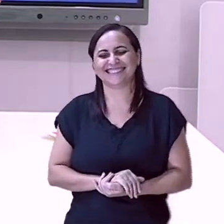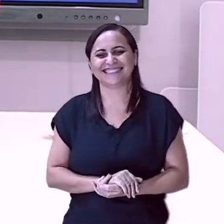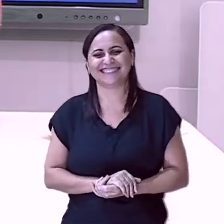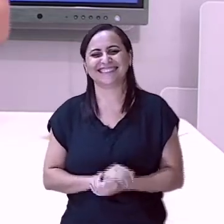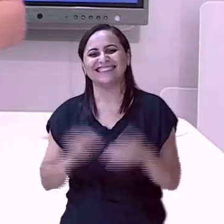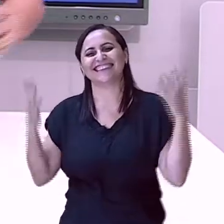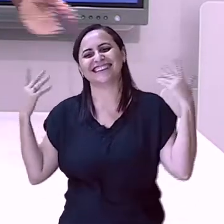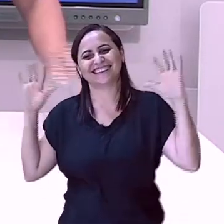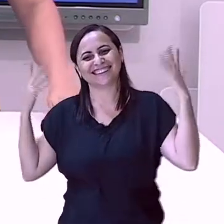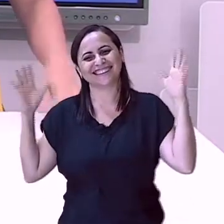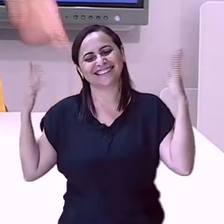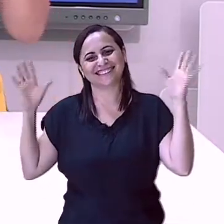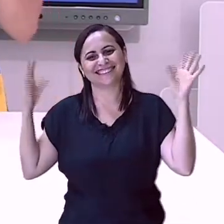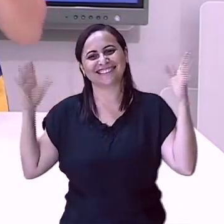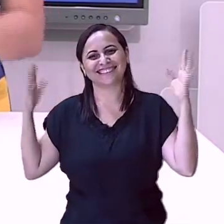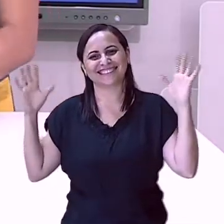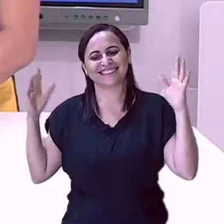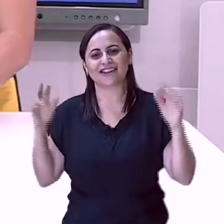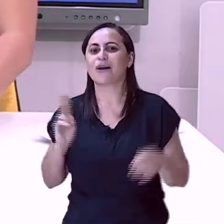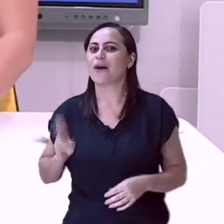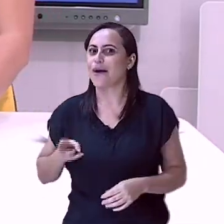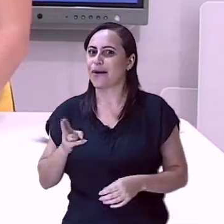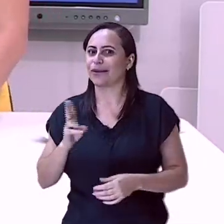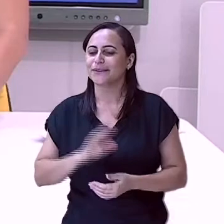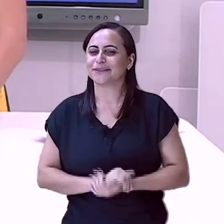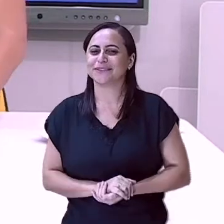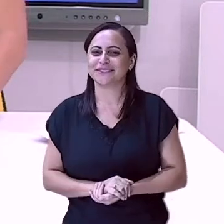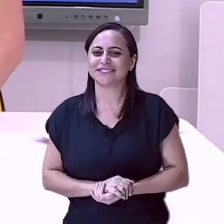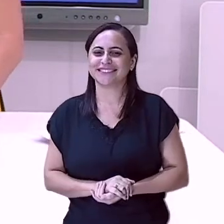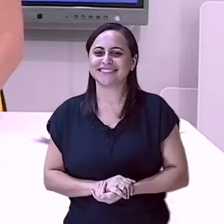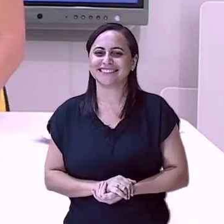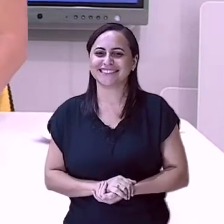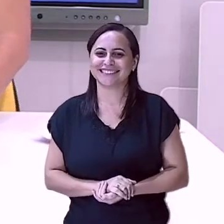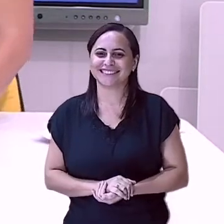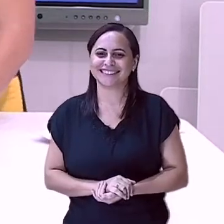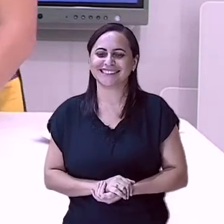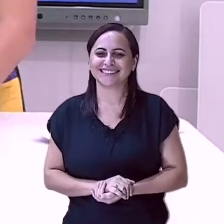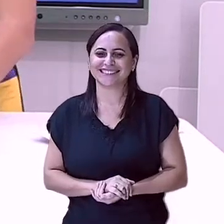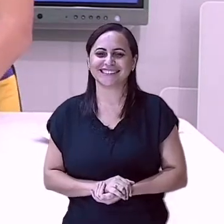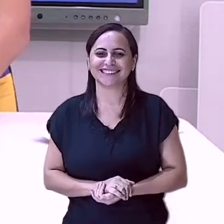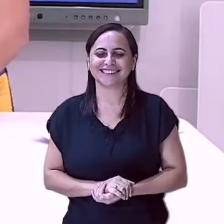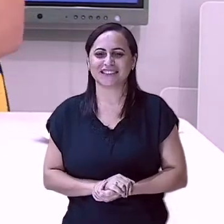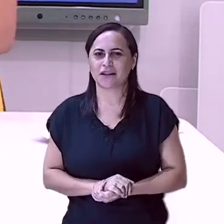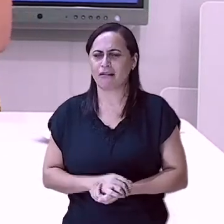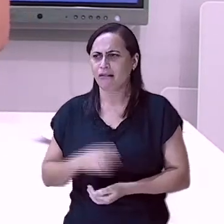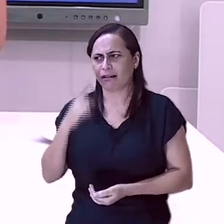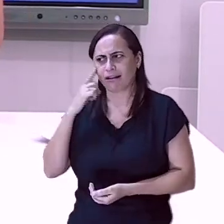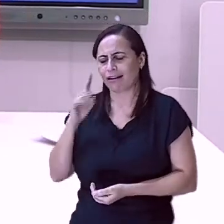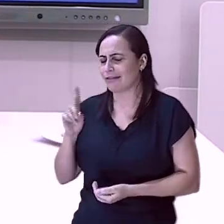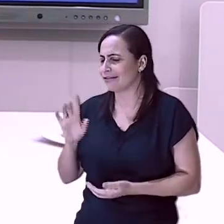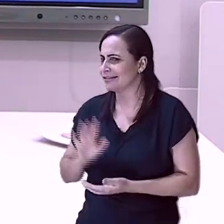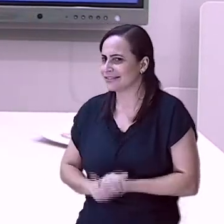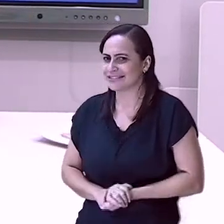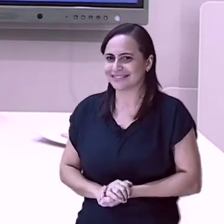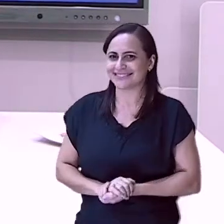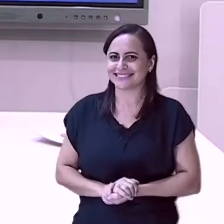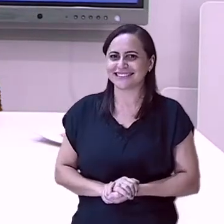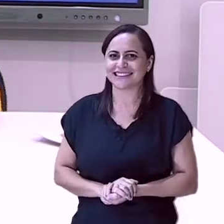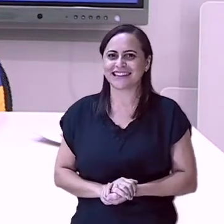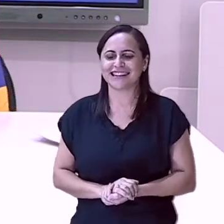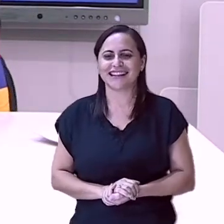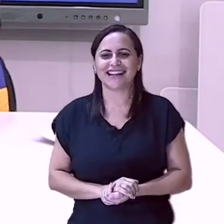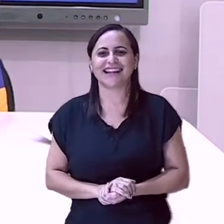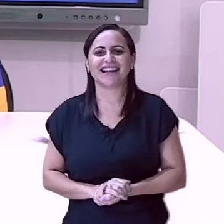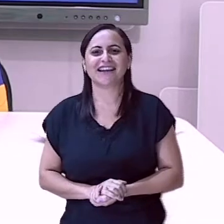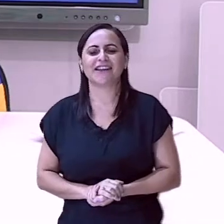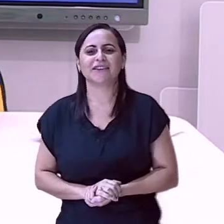Ei! Então eu continuo. Ela tá vindo, crianças. Não vale. Olha!